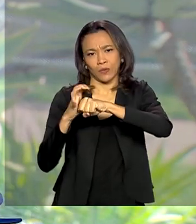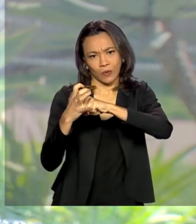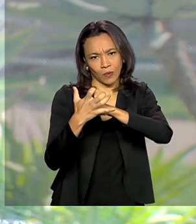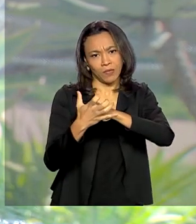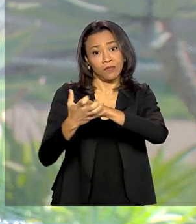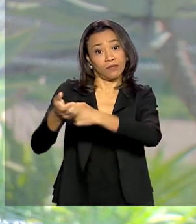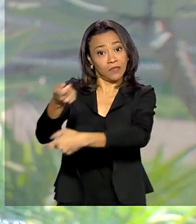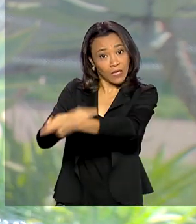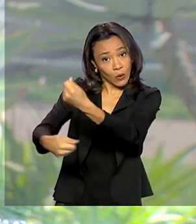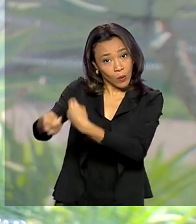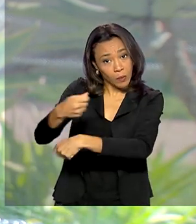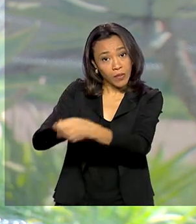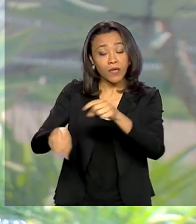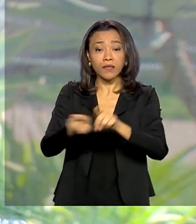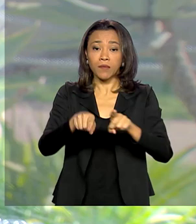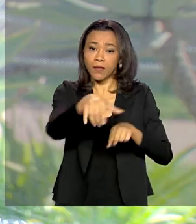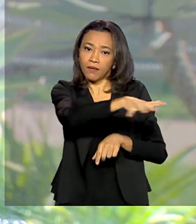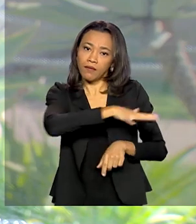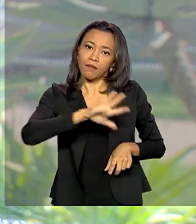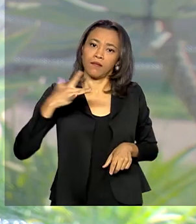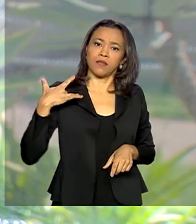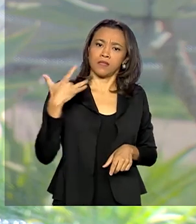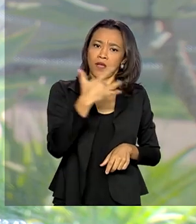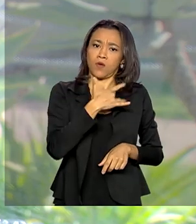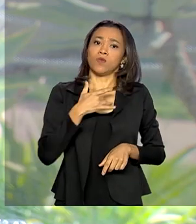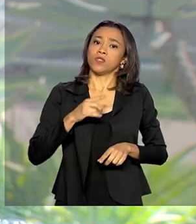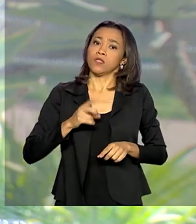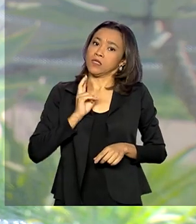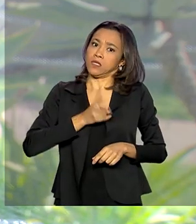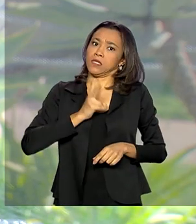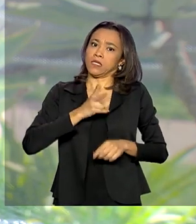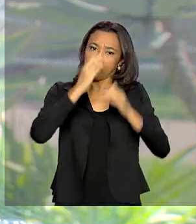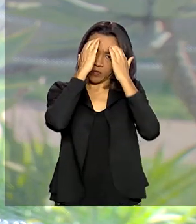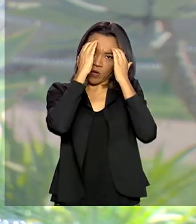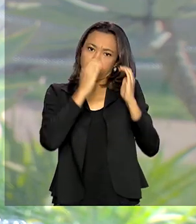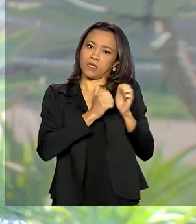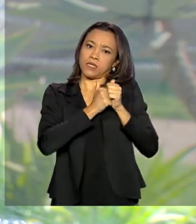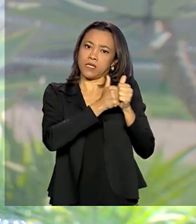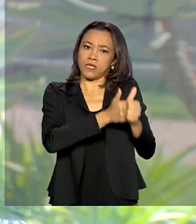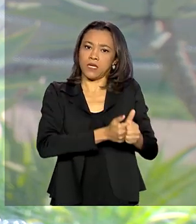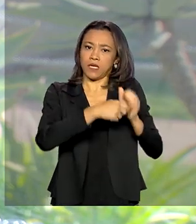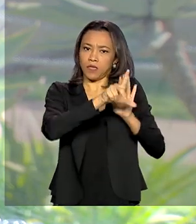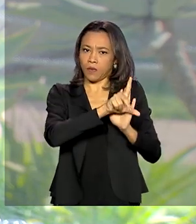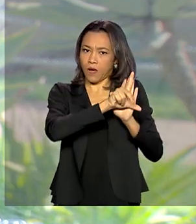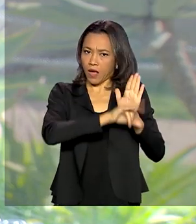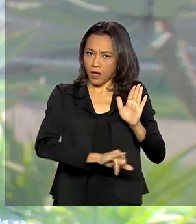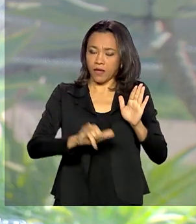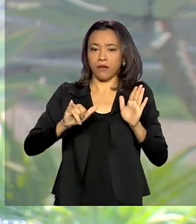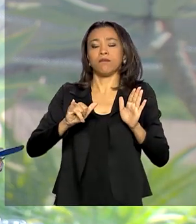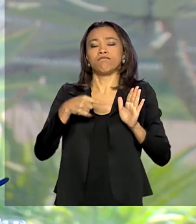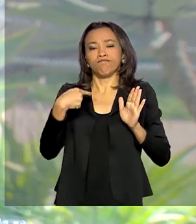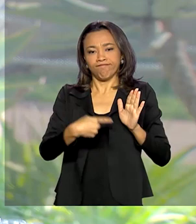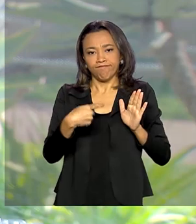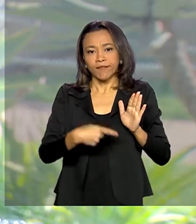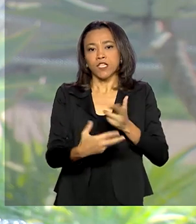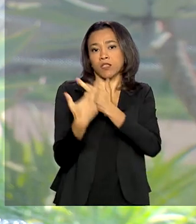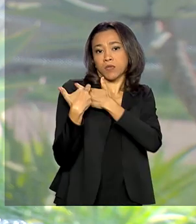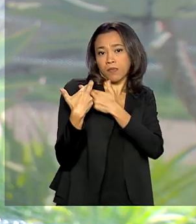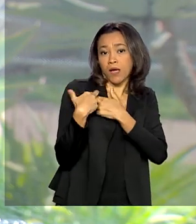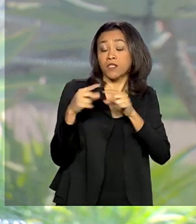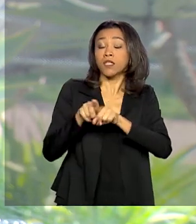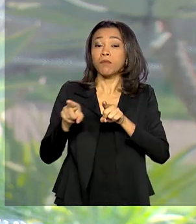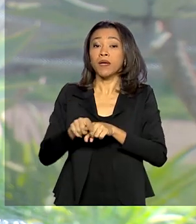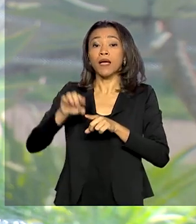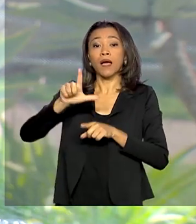tanto na economia quanto na saúde pública, sem descumprir as leis de responsabilidade fiscal e orçamentária, ou seja, sem precisar indicar de onde vai